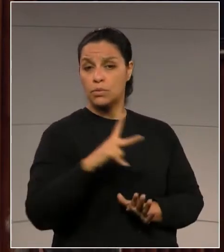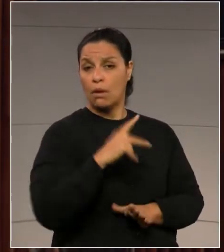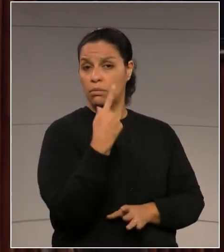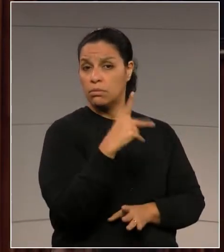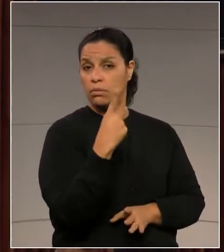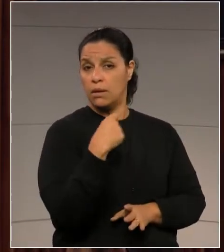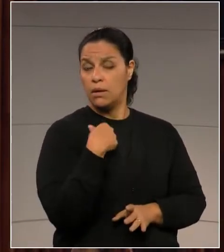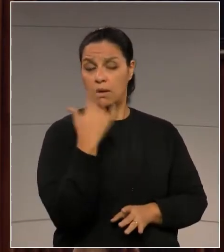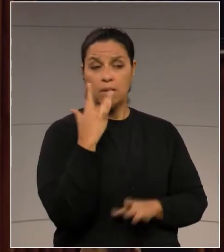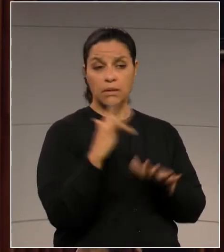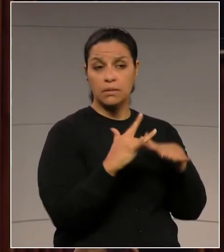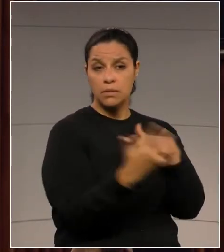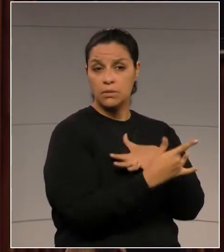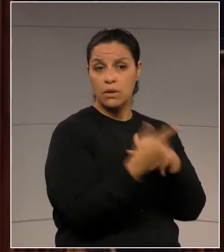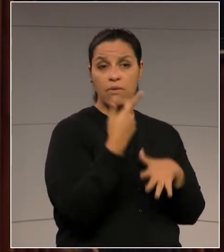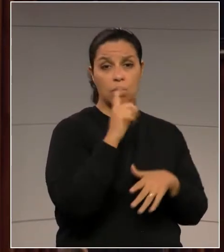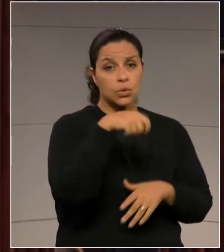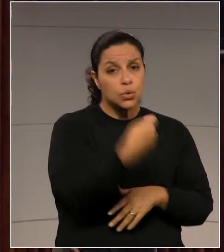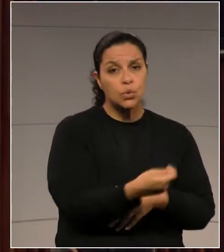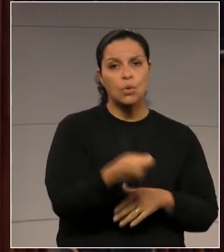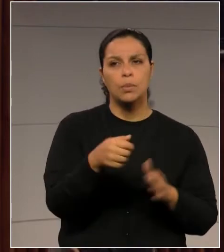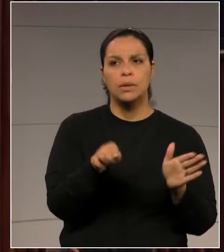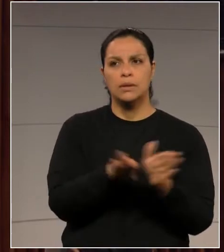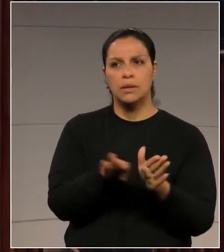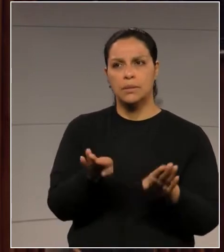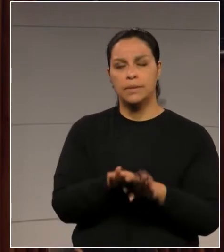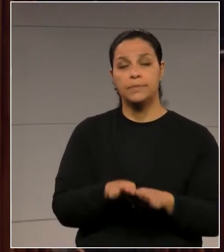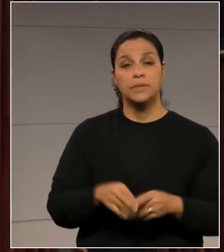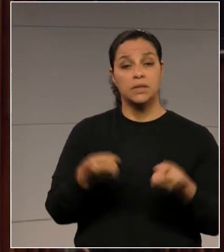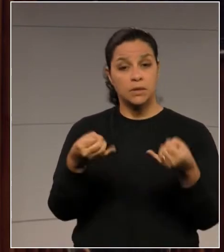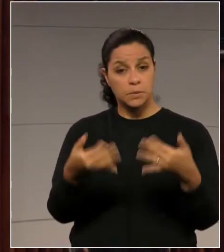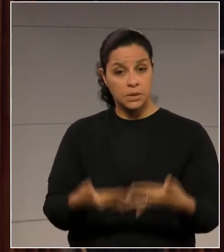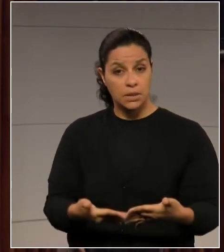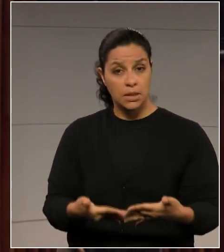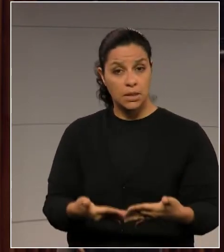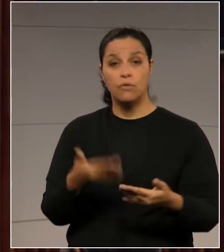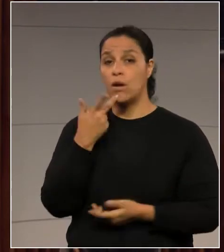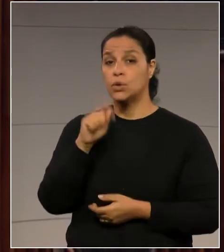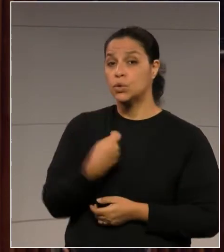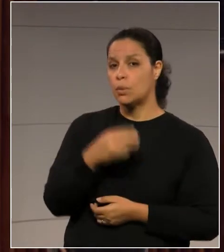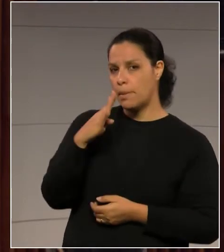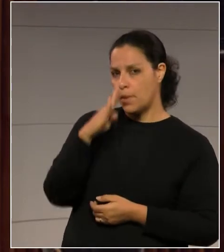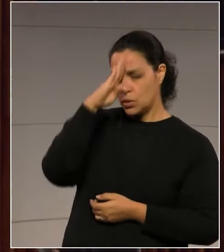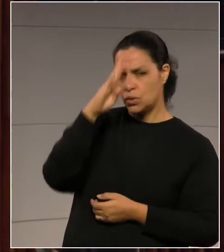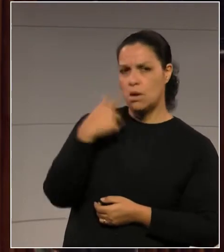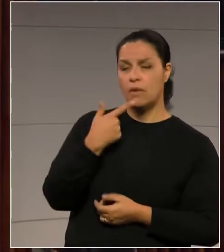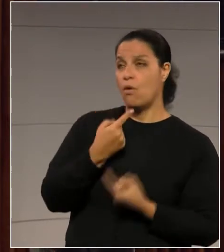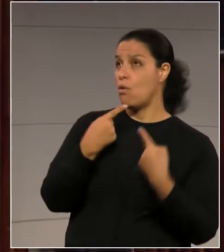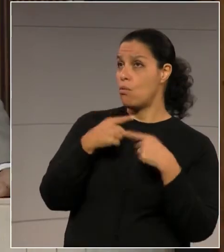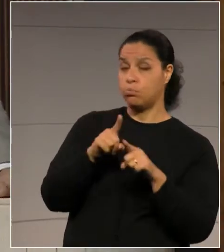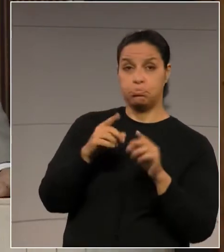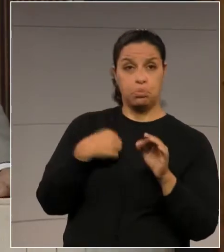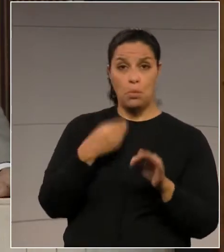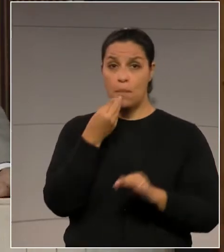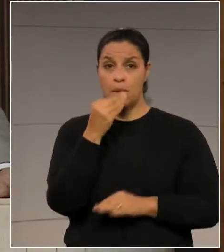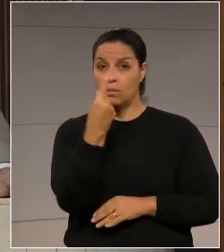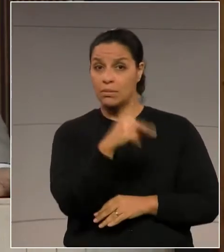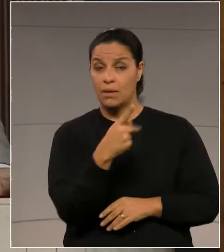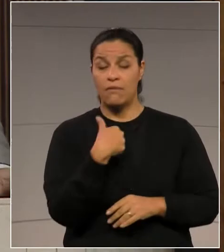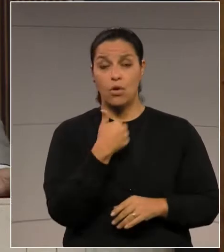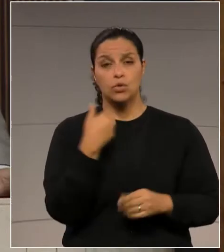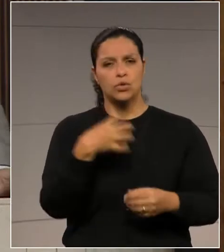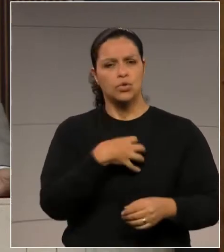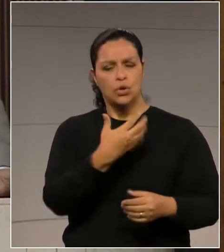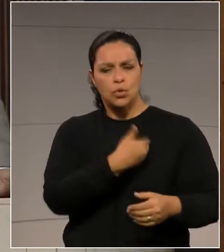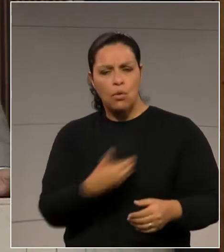no que diz respeito ao senhor Jair Messias Bolsonaro e ao seu governo, ao